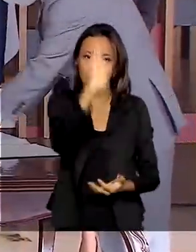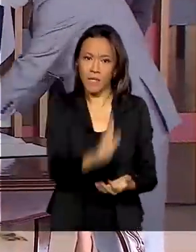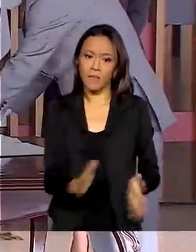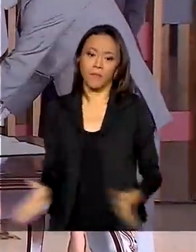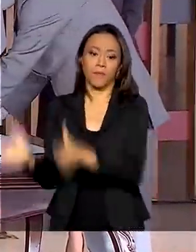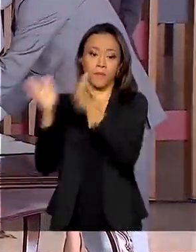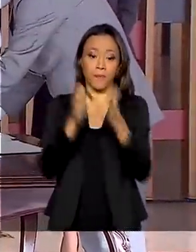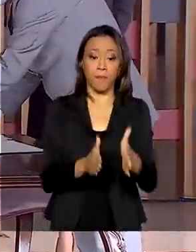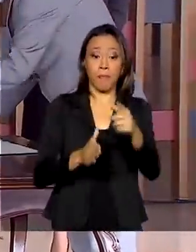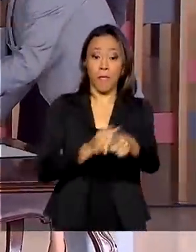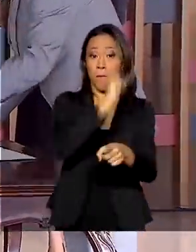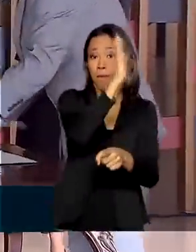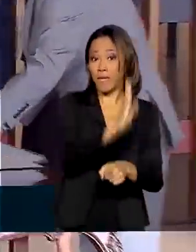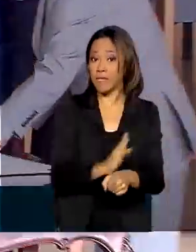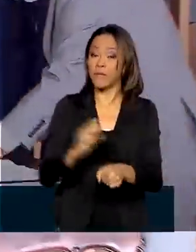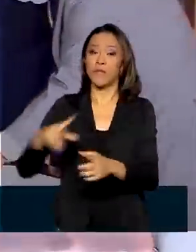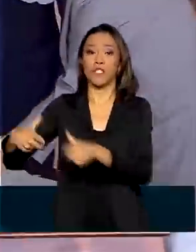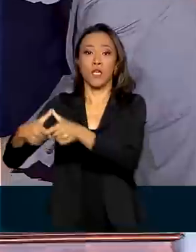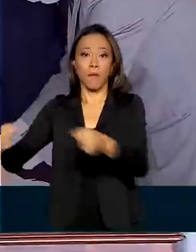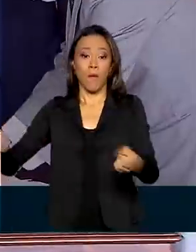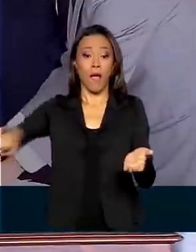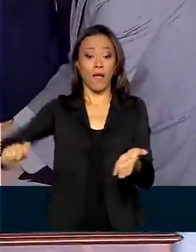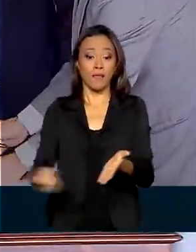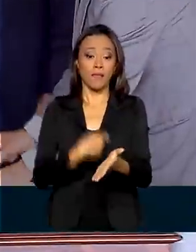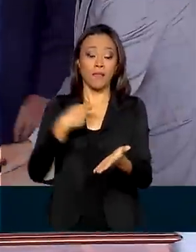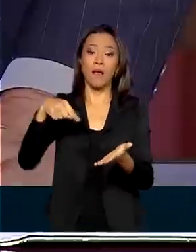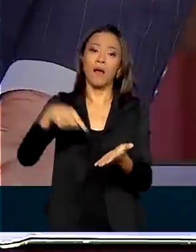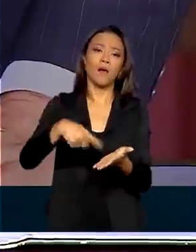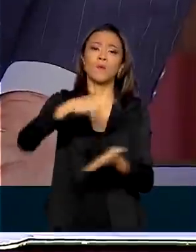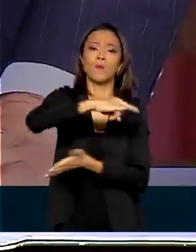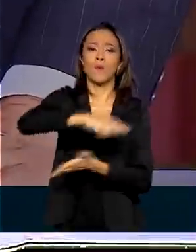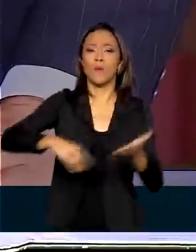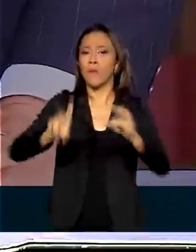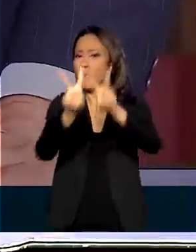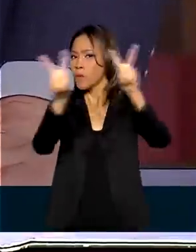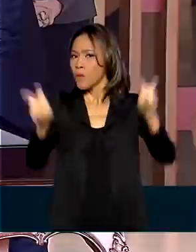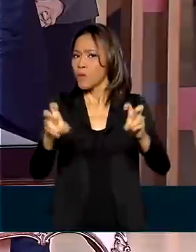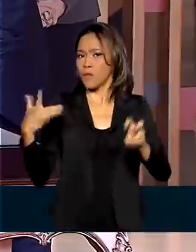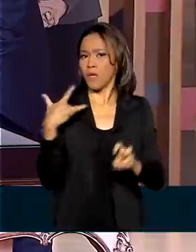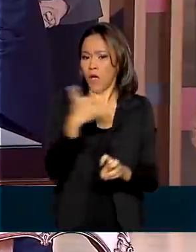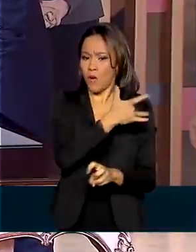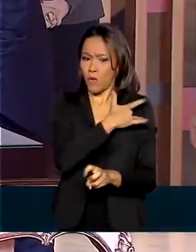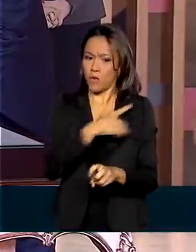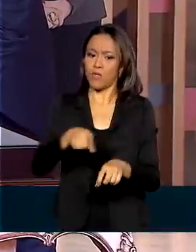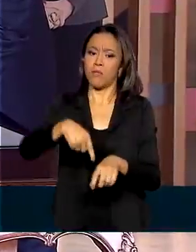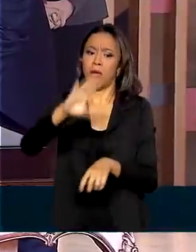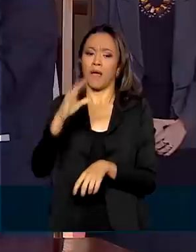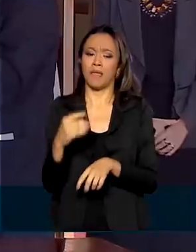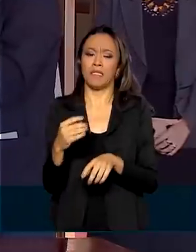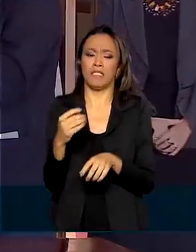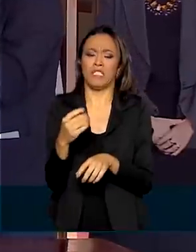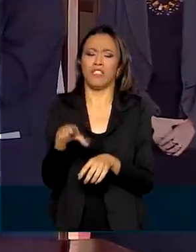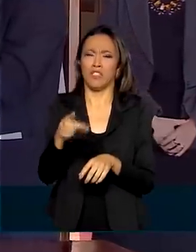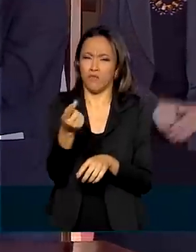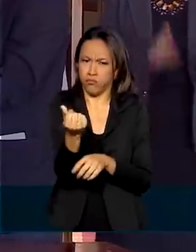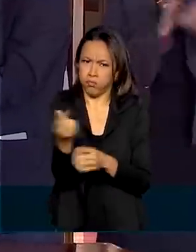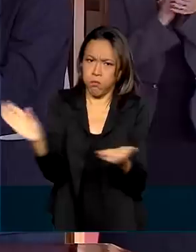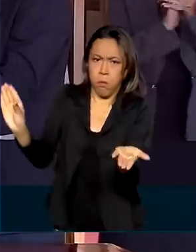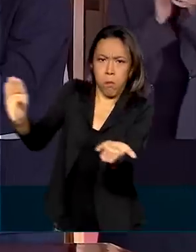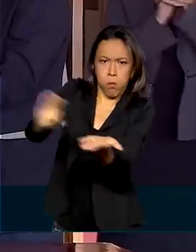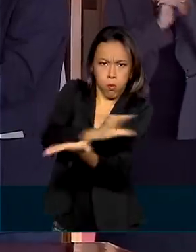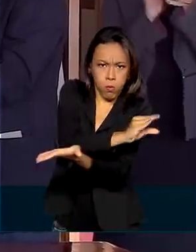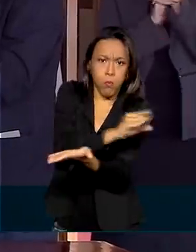Japão assinaram o termo de cooperação em saúde. São R$,8 milhões que serão destinados à compra de